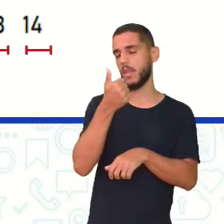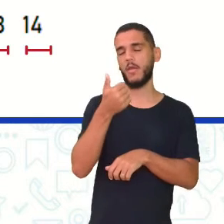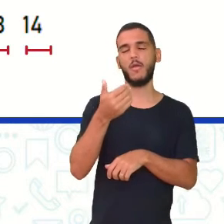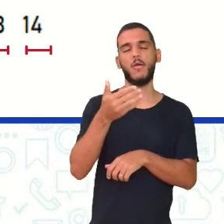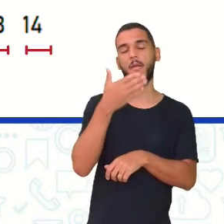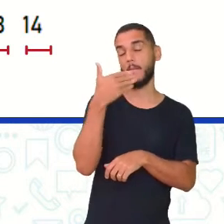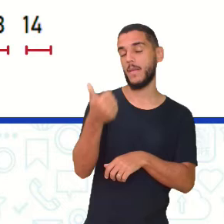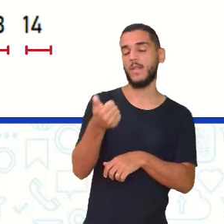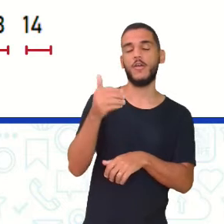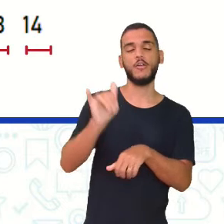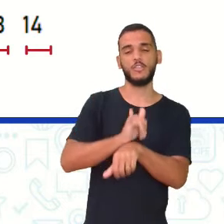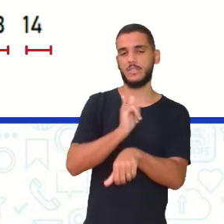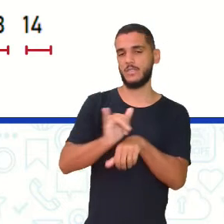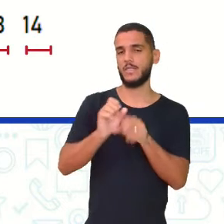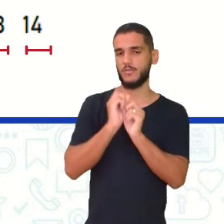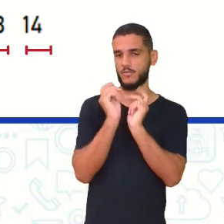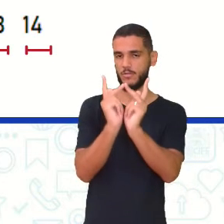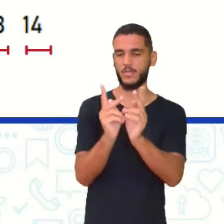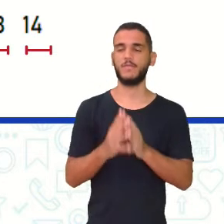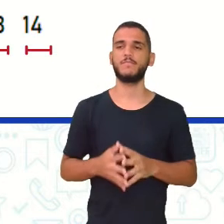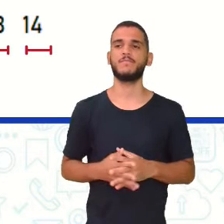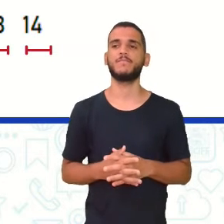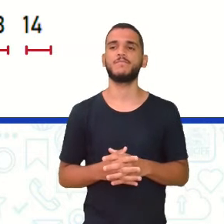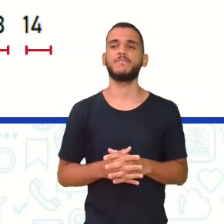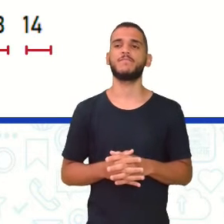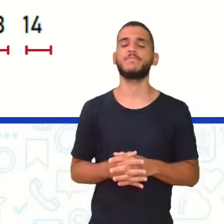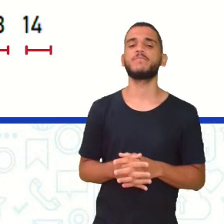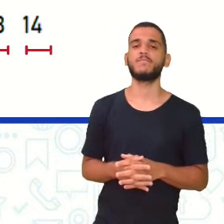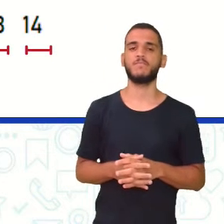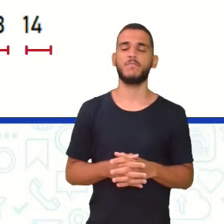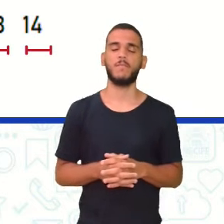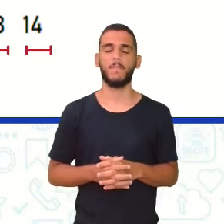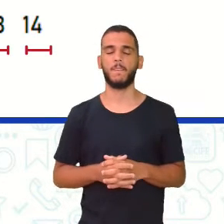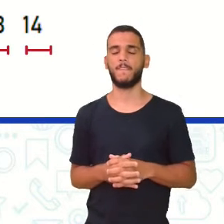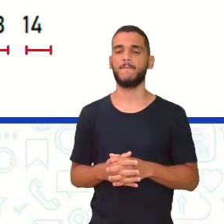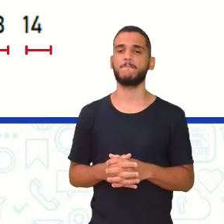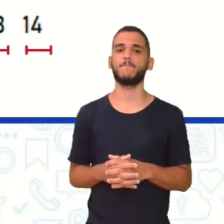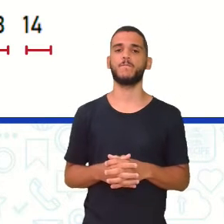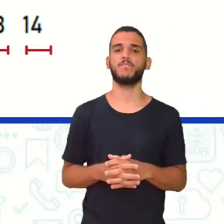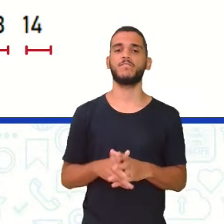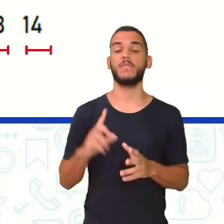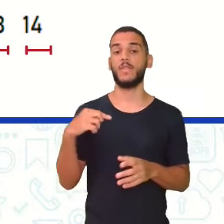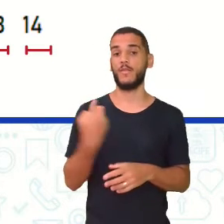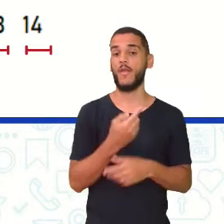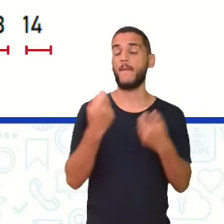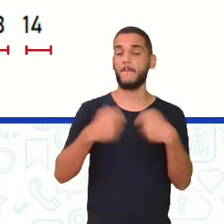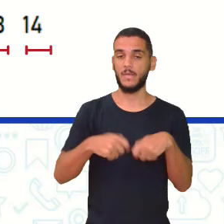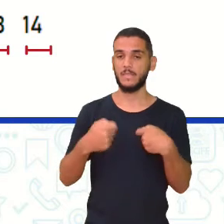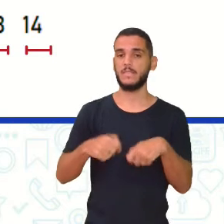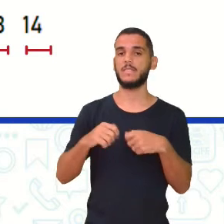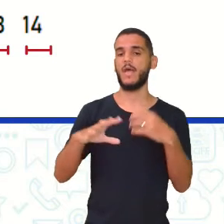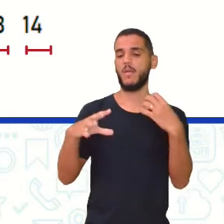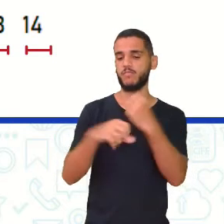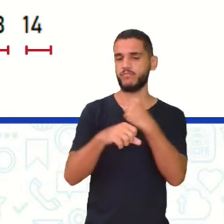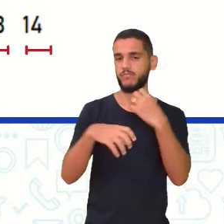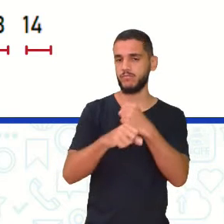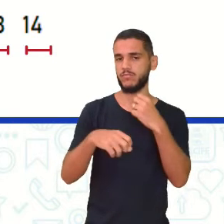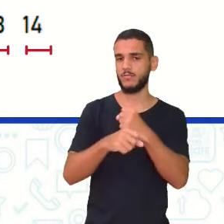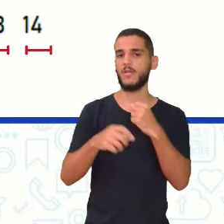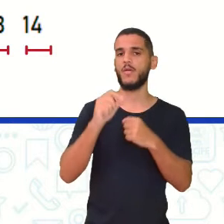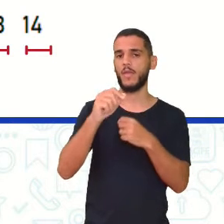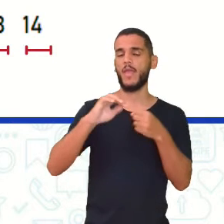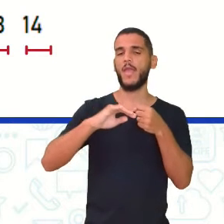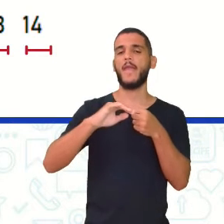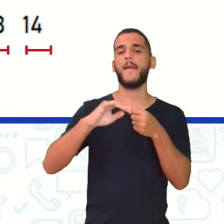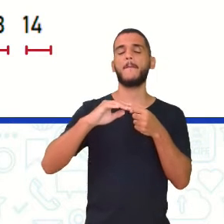Ou decrescente E não é boa Sem problema nenhum Você consegue Tá bom? Porque a vai precisar Dessa ordem Para calcular lá na frente Mediana